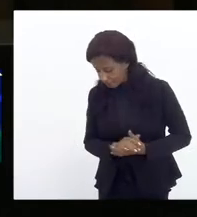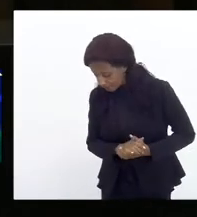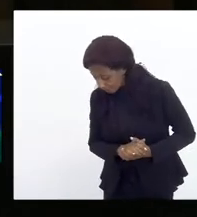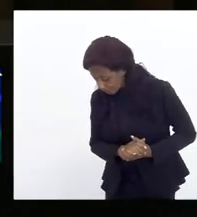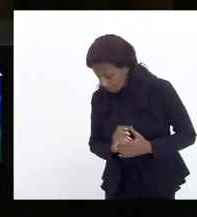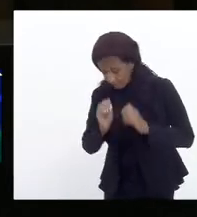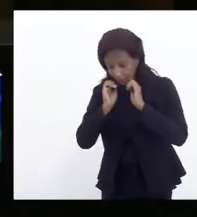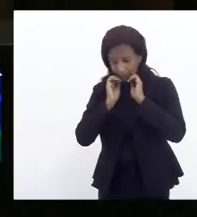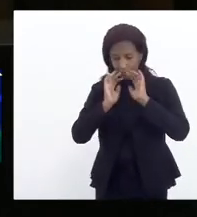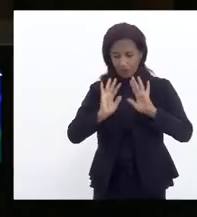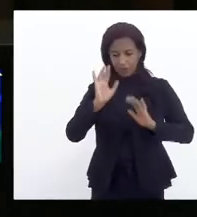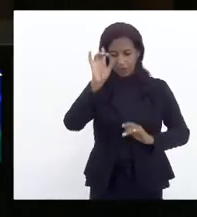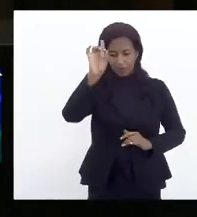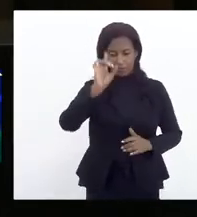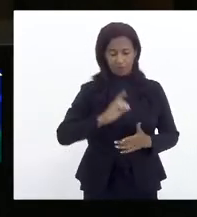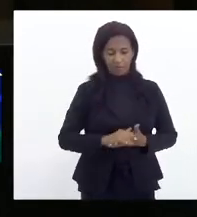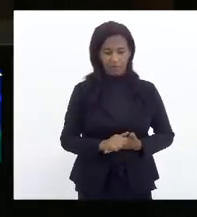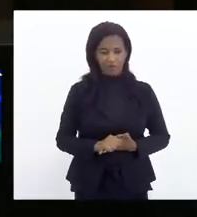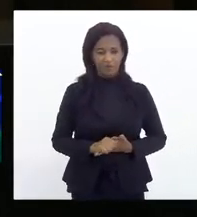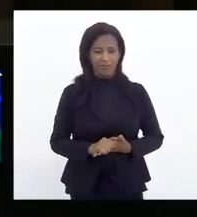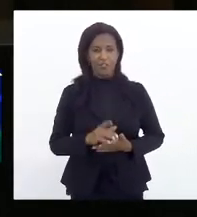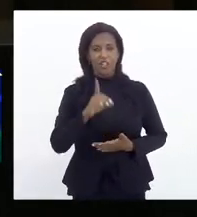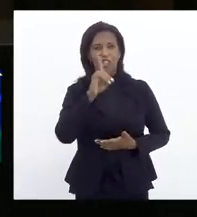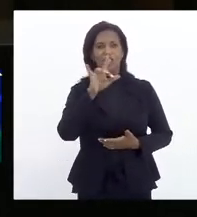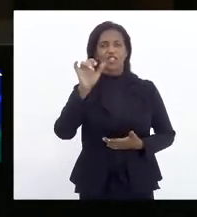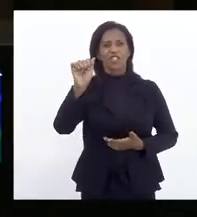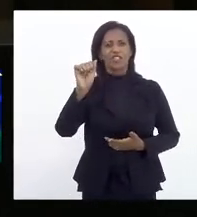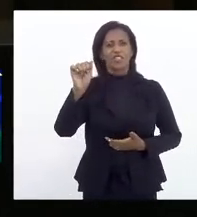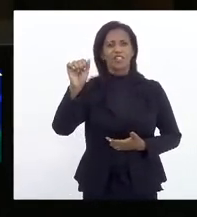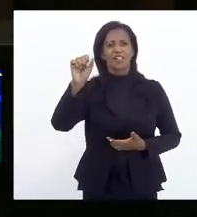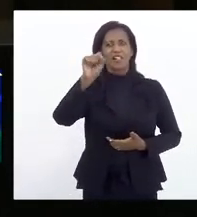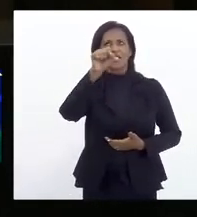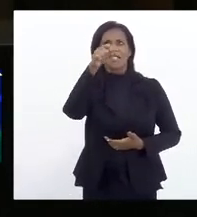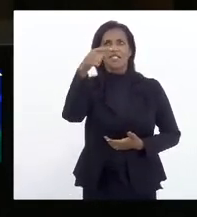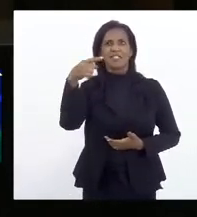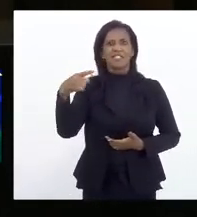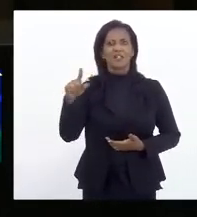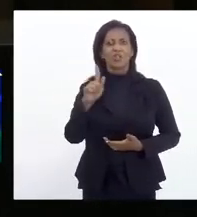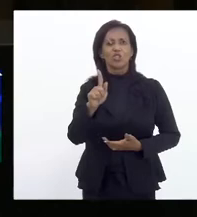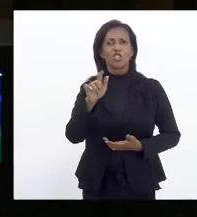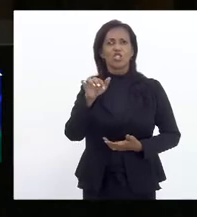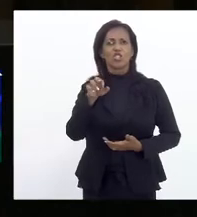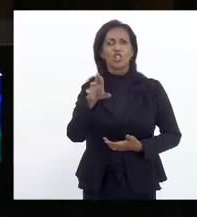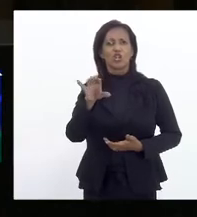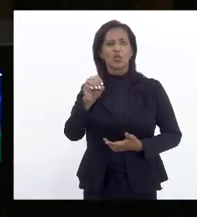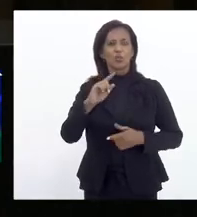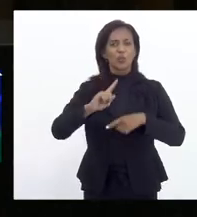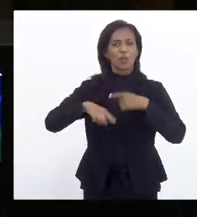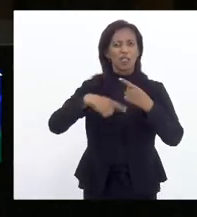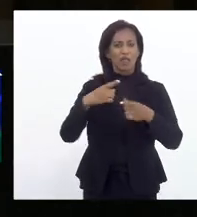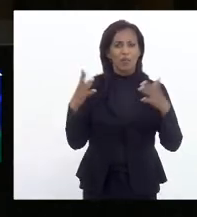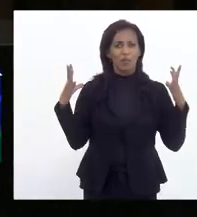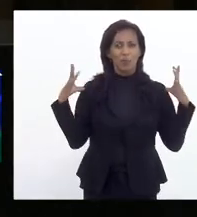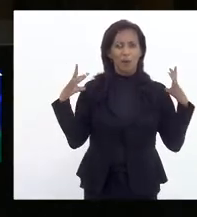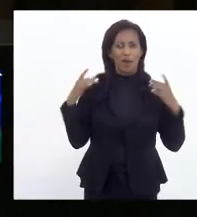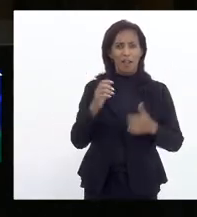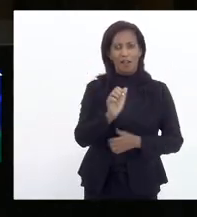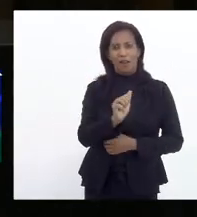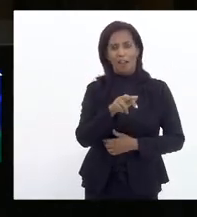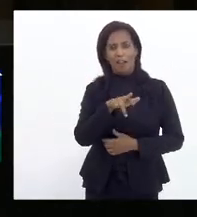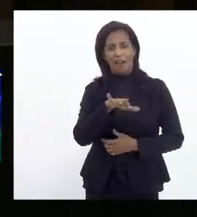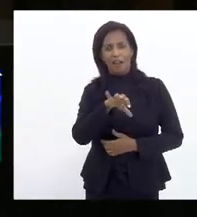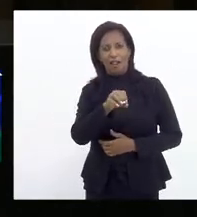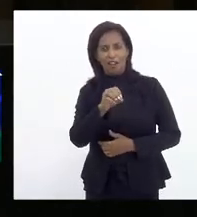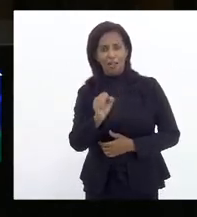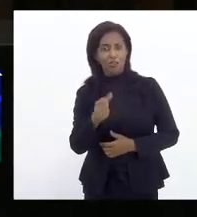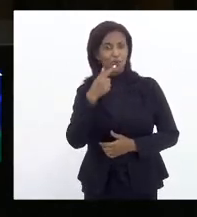abençoada por Deus, dia de São Jerônimo, logo após o dia dos santos arcanjos Miguel, Rafael e Gabriel